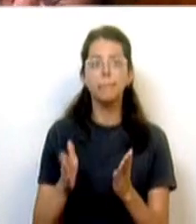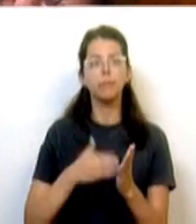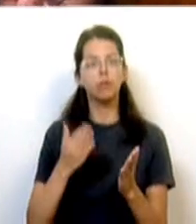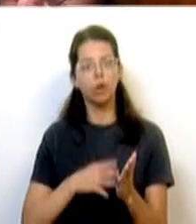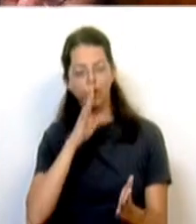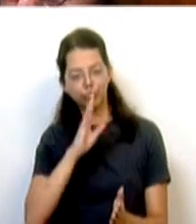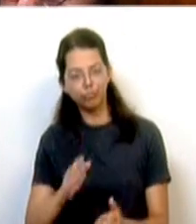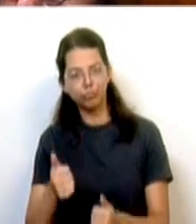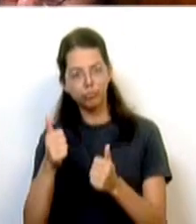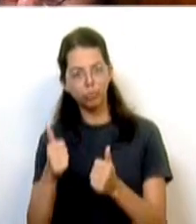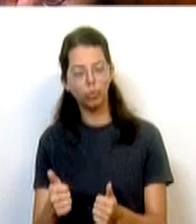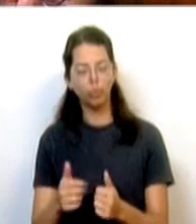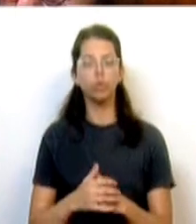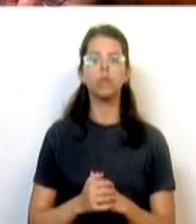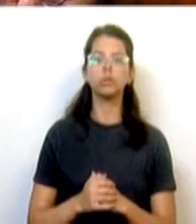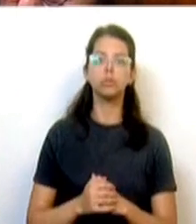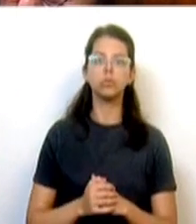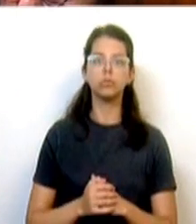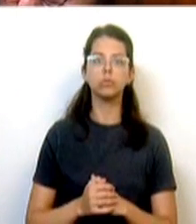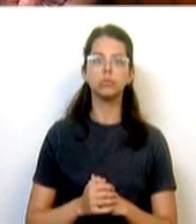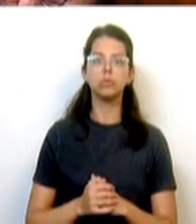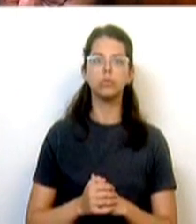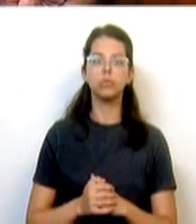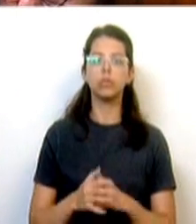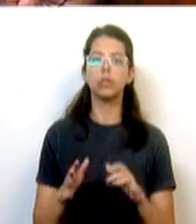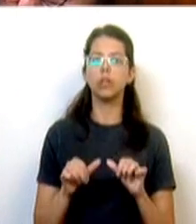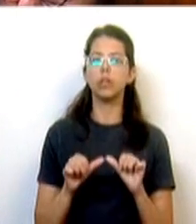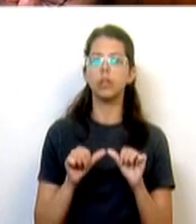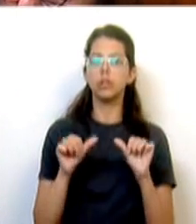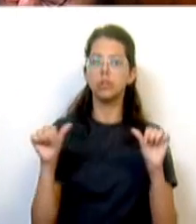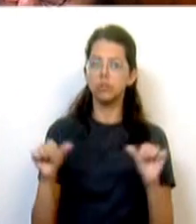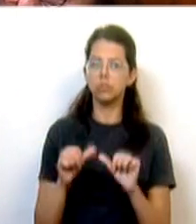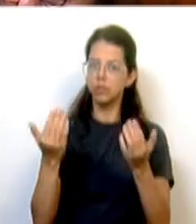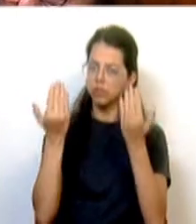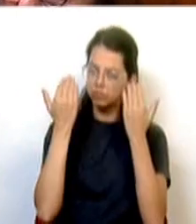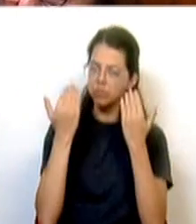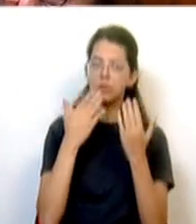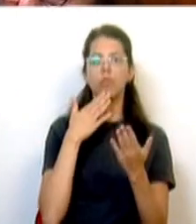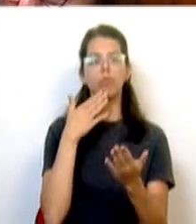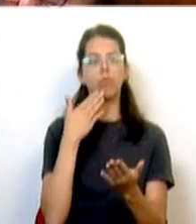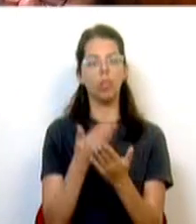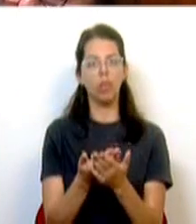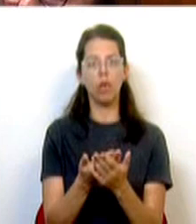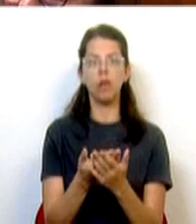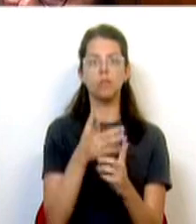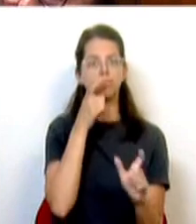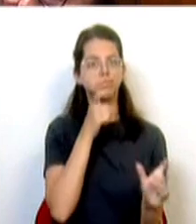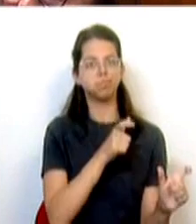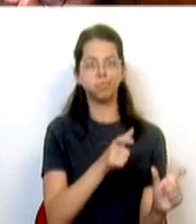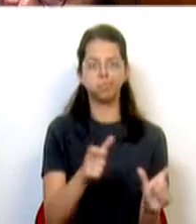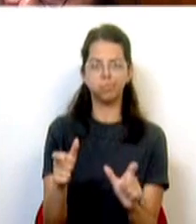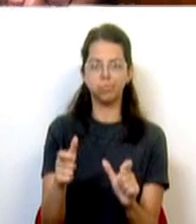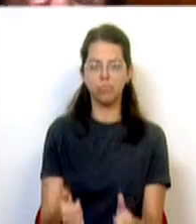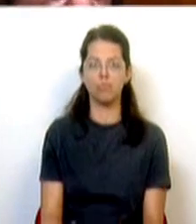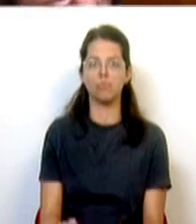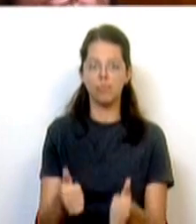práticas, em sistemas de informação que permitam melhor controle daquilo que